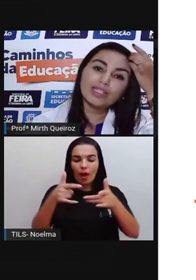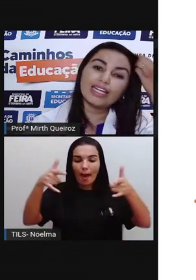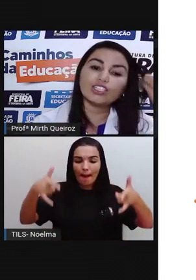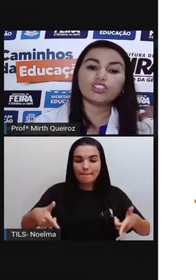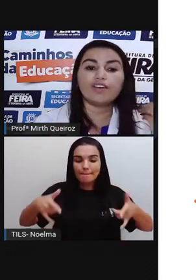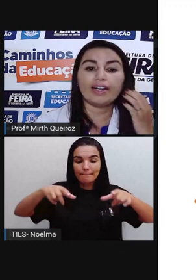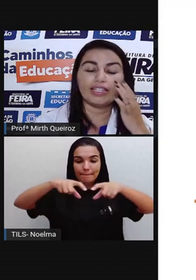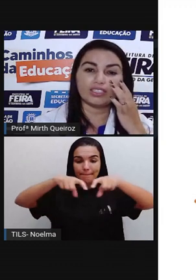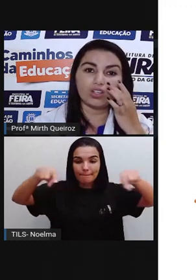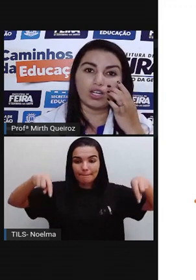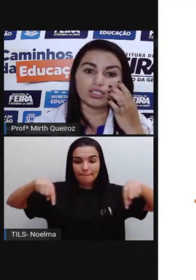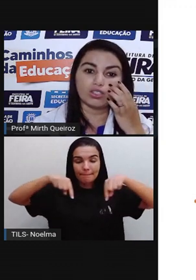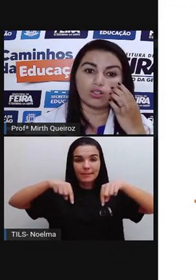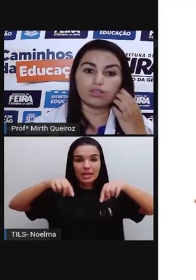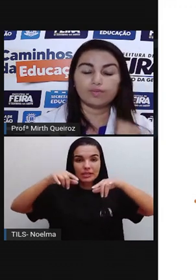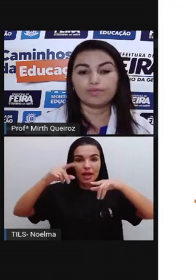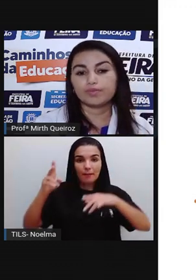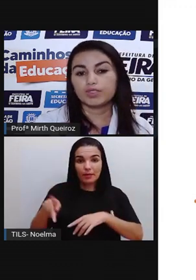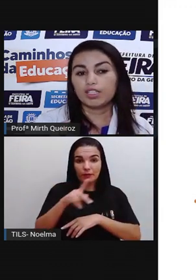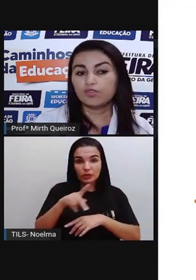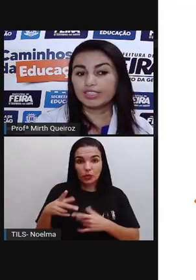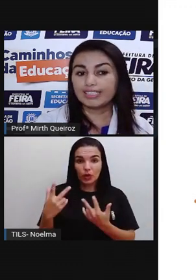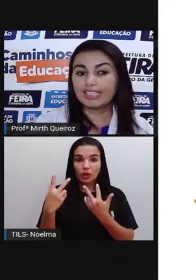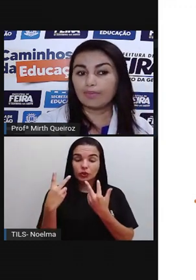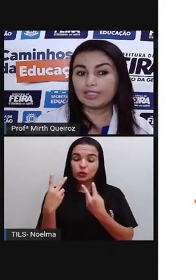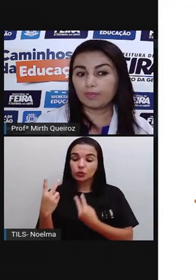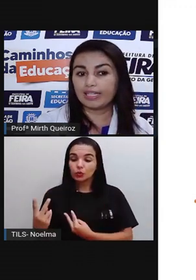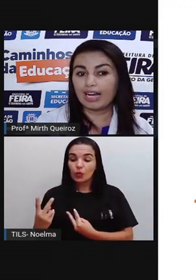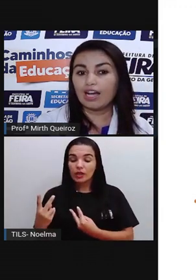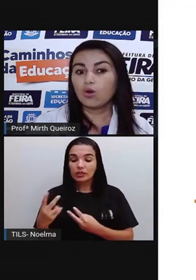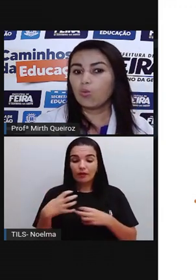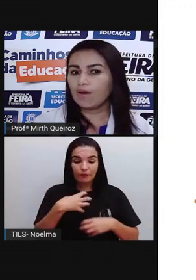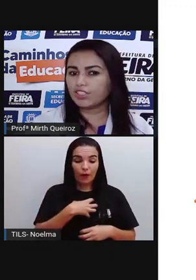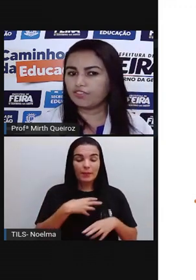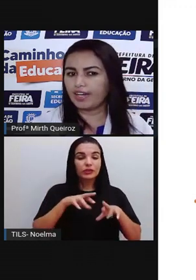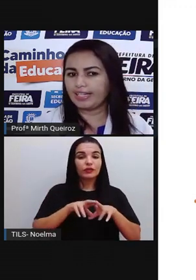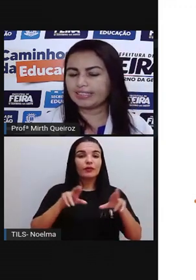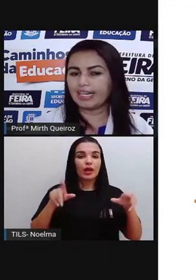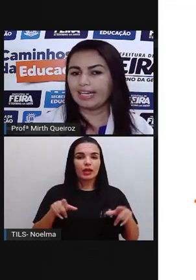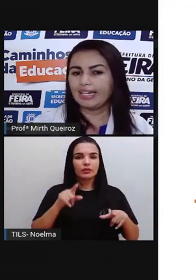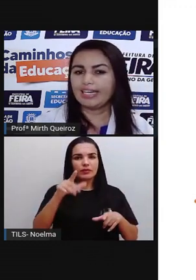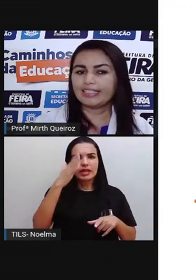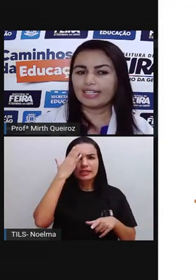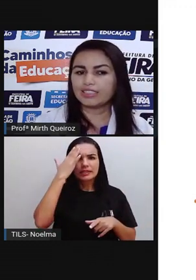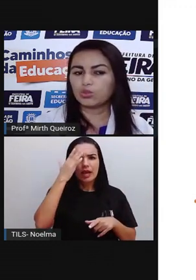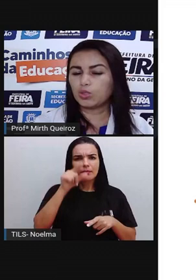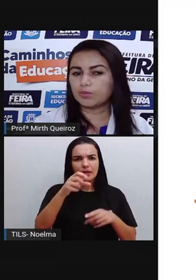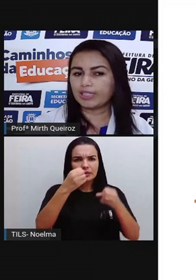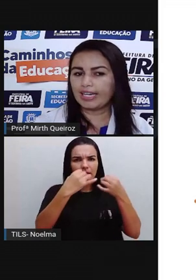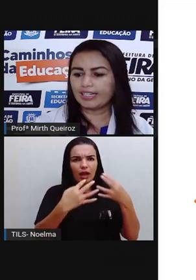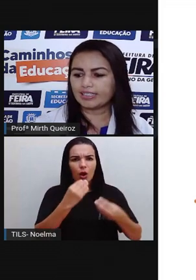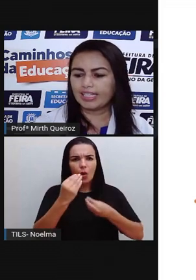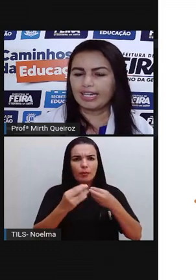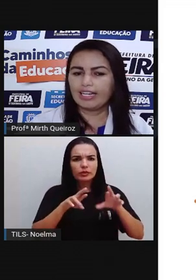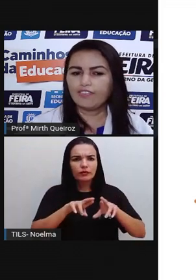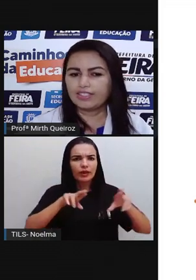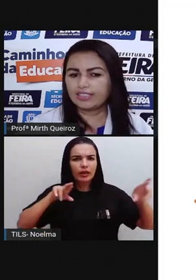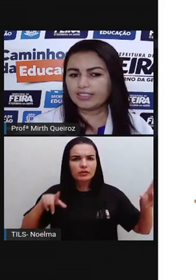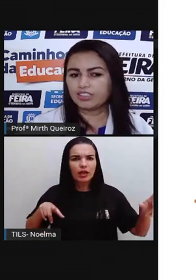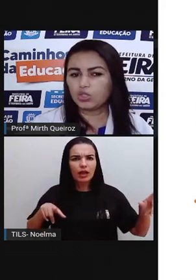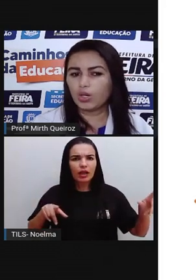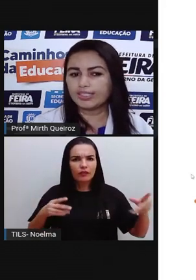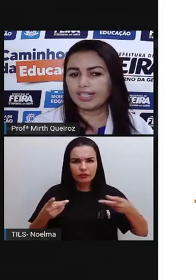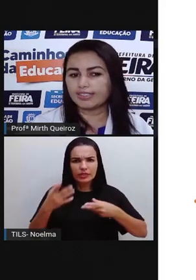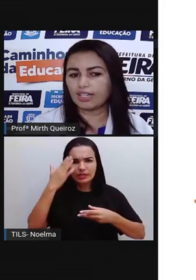duas maneiras diferentes. Olha só, você sabe explicar qual a diferença entre essas duas maneiras? Ele